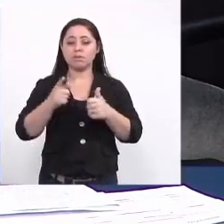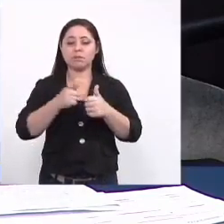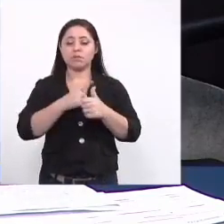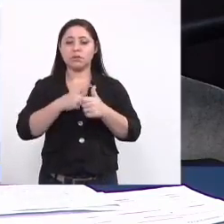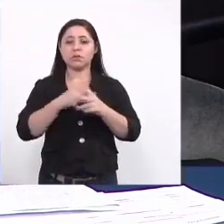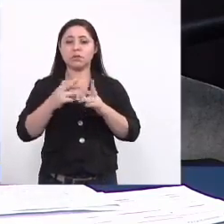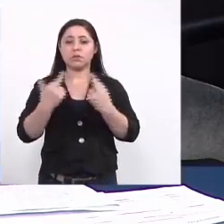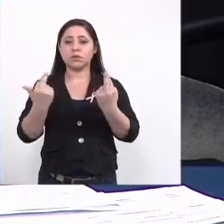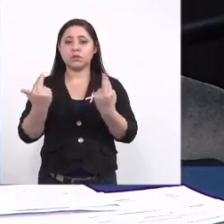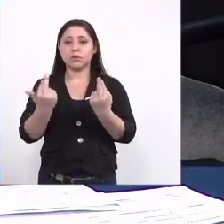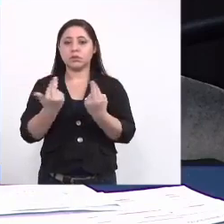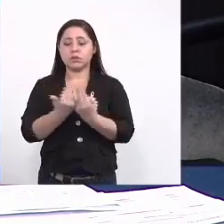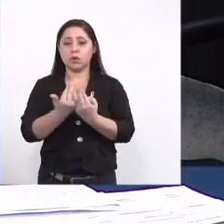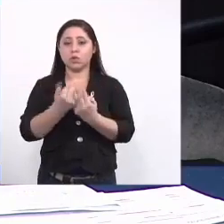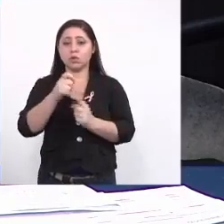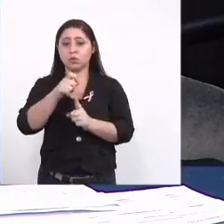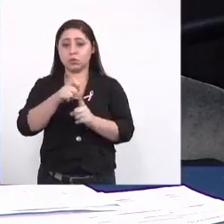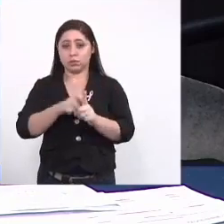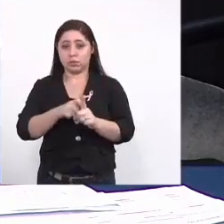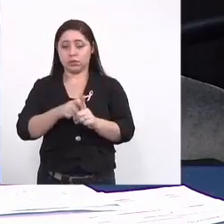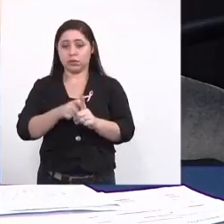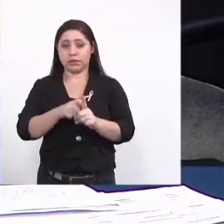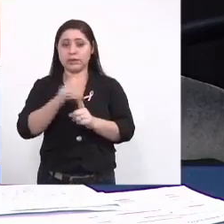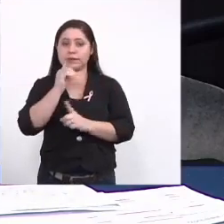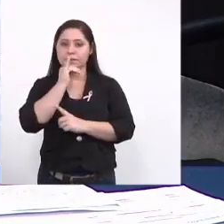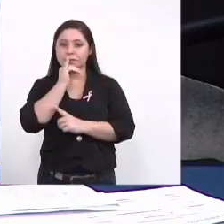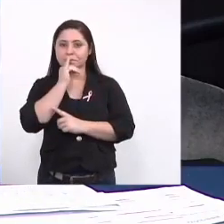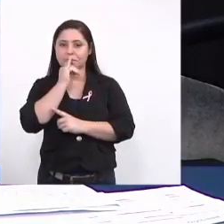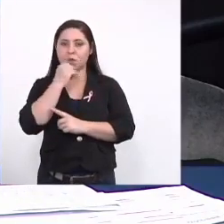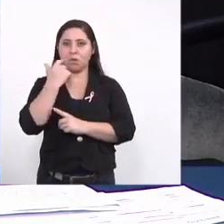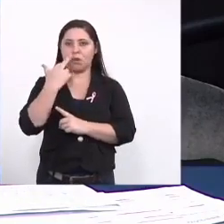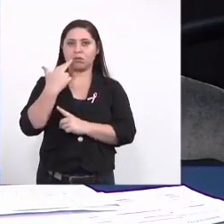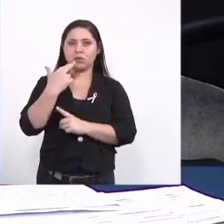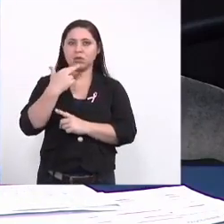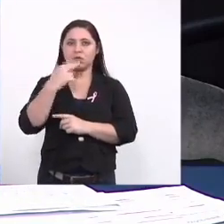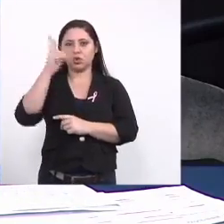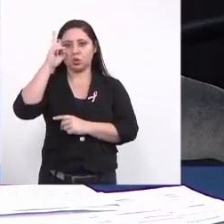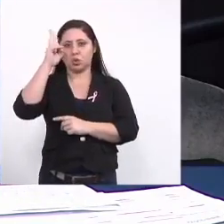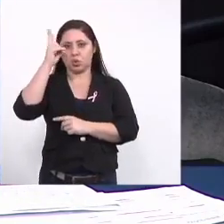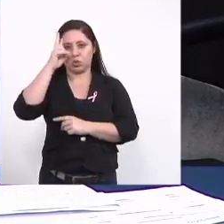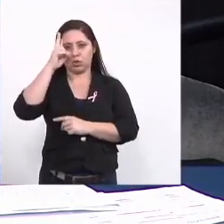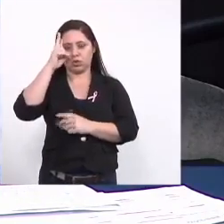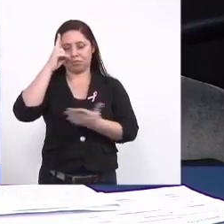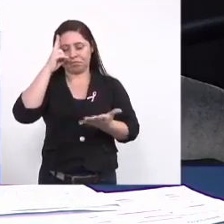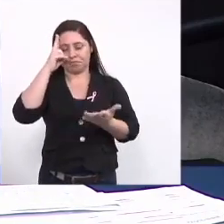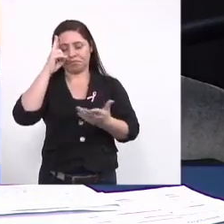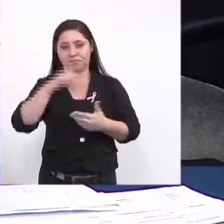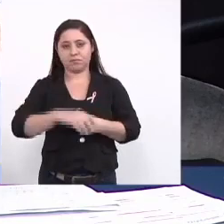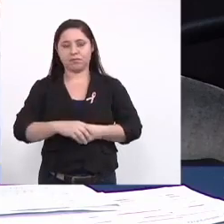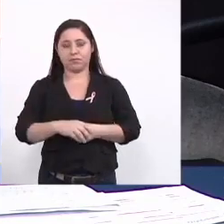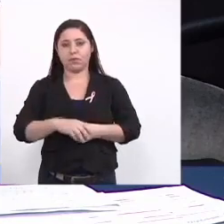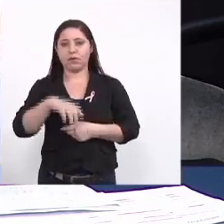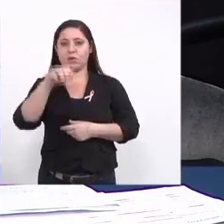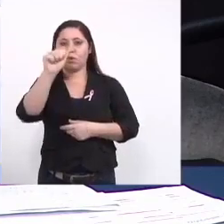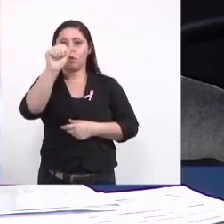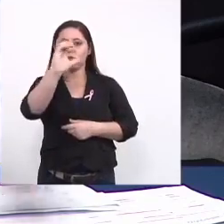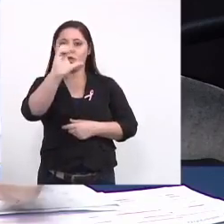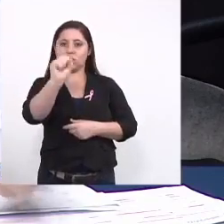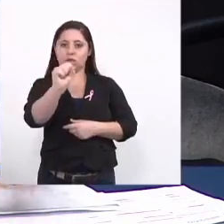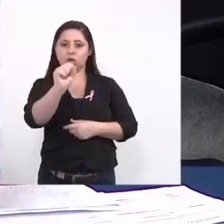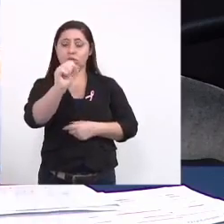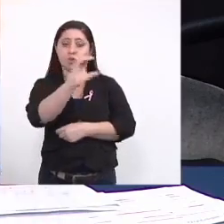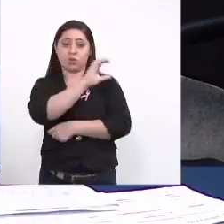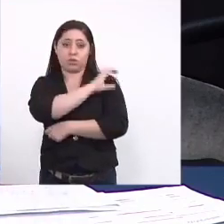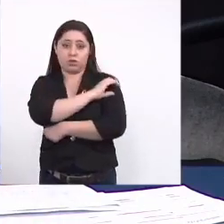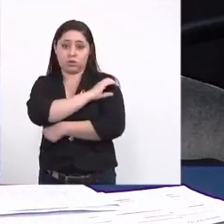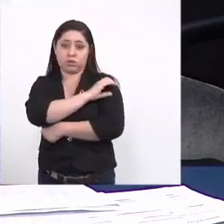sessão do mês por exemplo normalmente é na segunda-feira né os agentes comunitários o